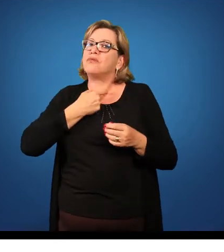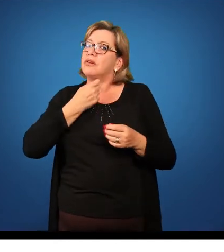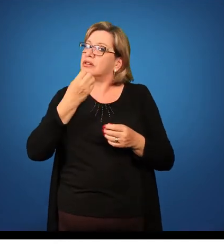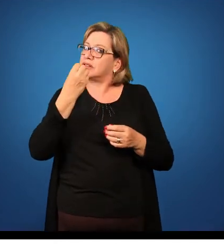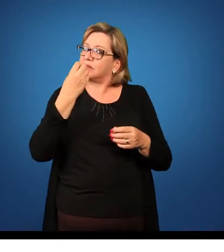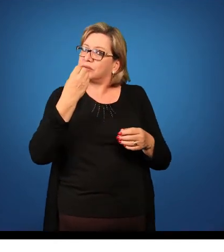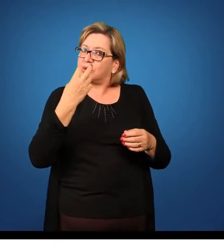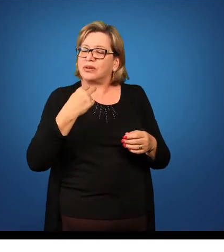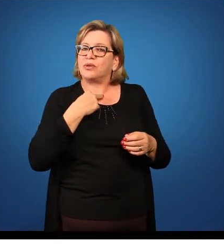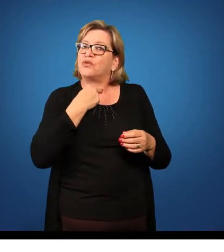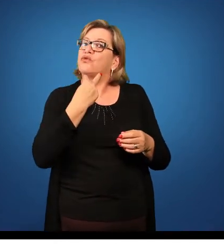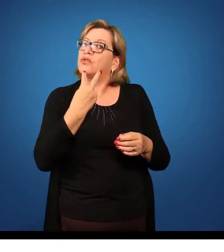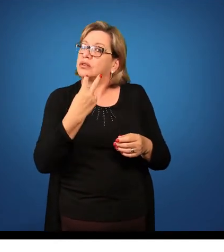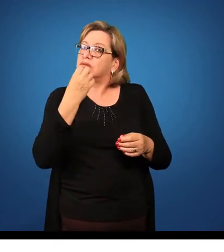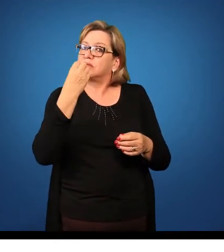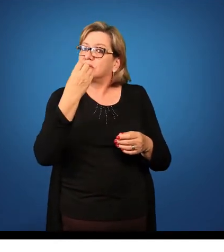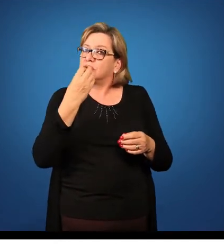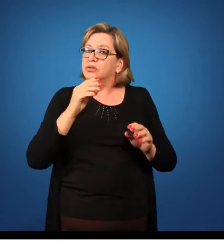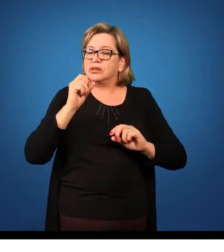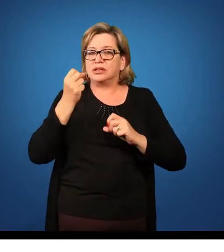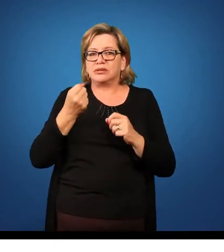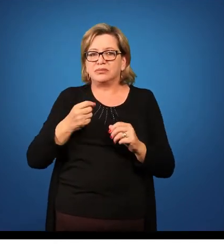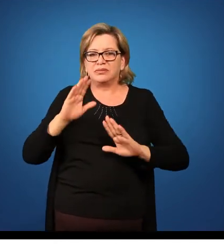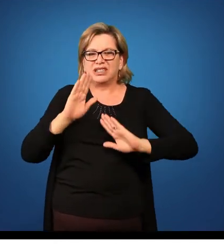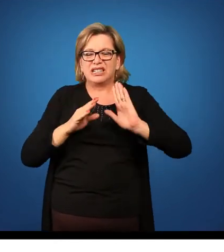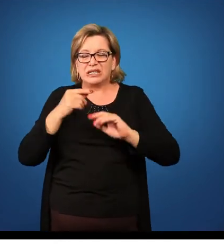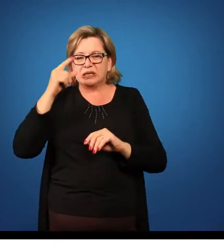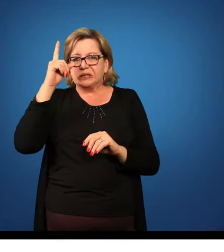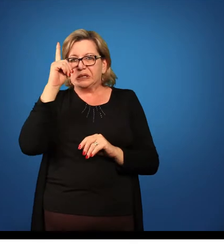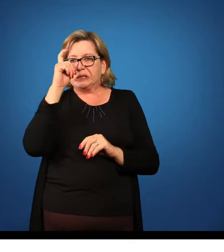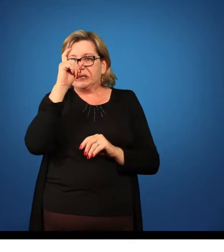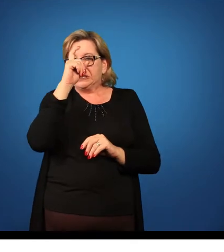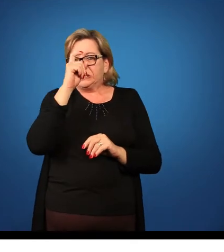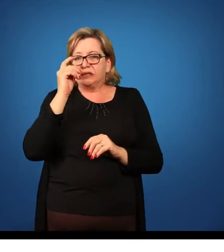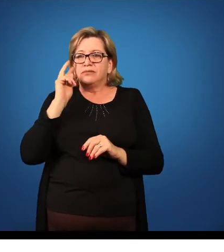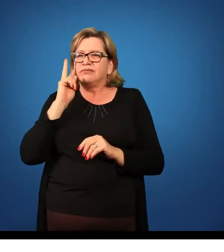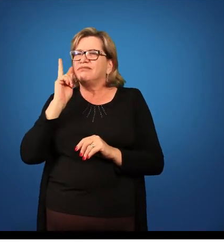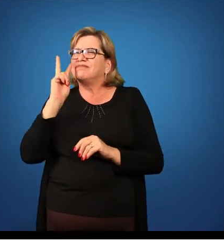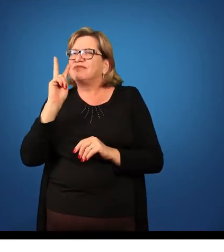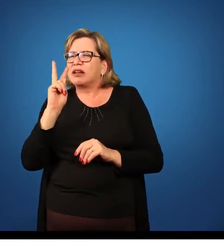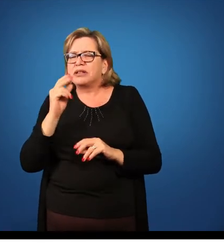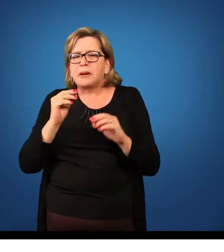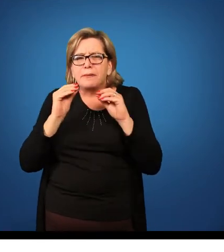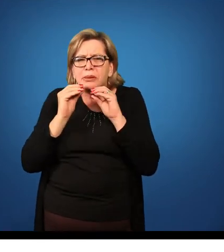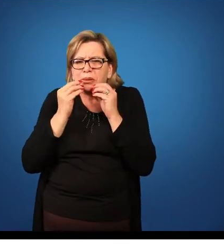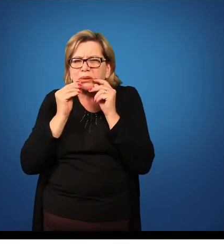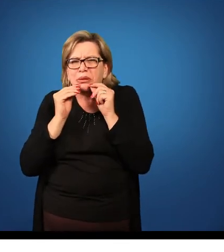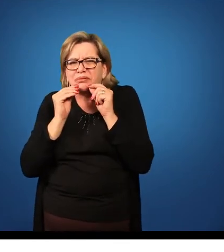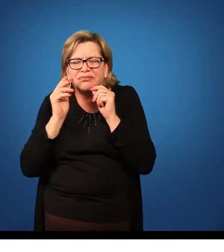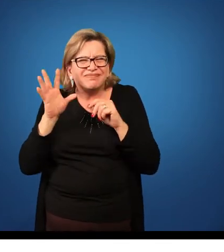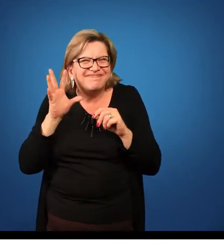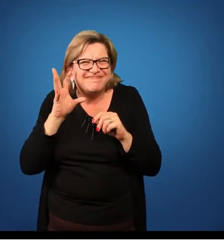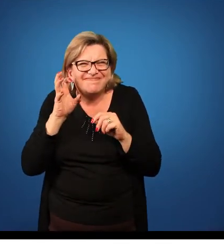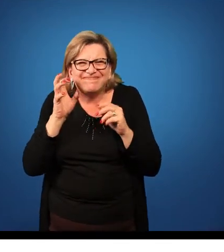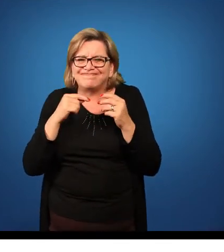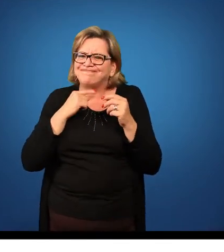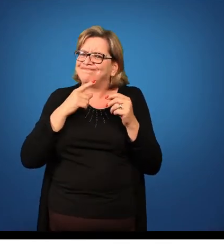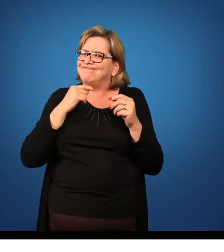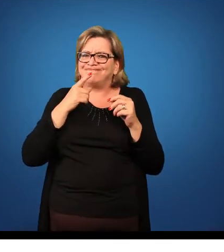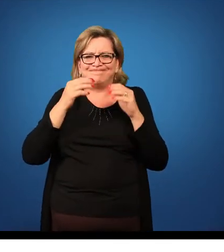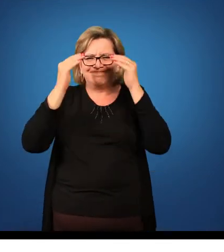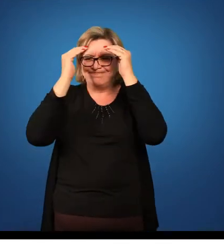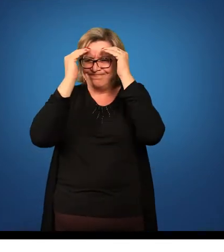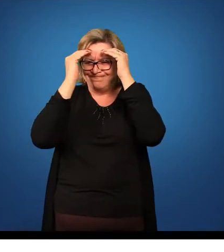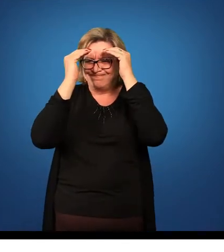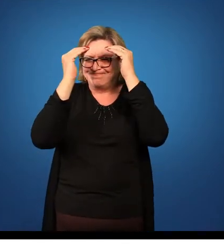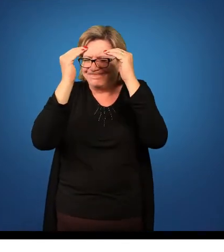Então é muito difícil de você prestar atenção em alguém que está falando de forma muito baixa, que você não consegue ouvir direito. Então tente